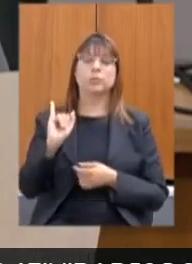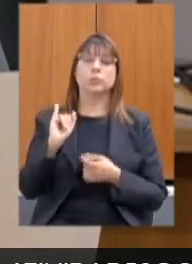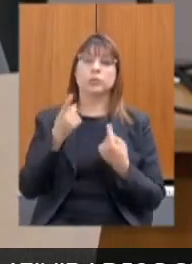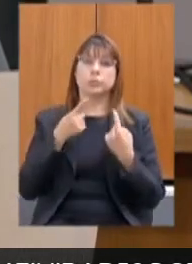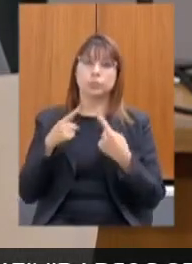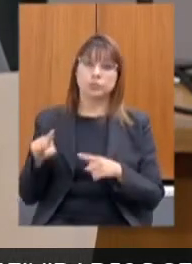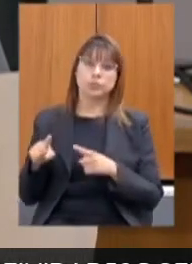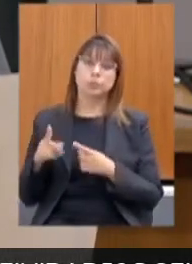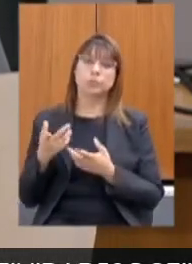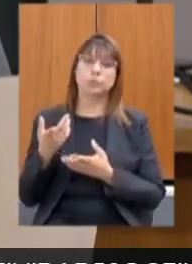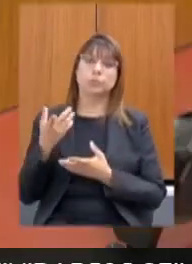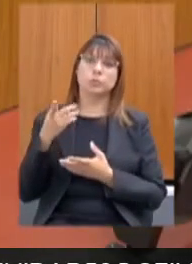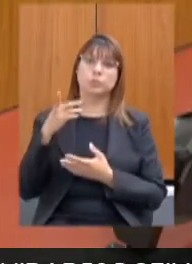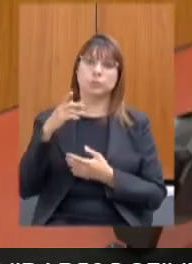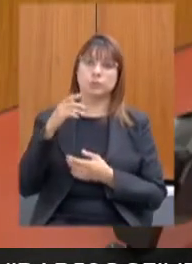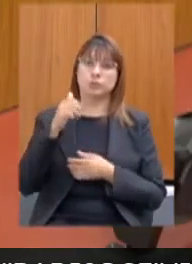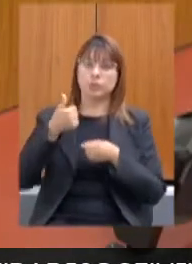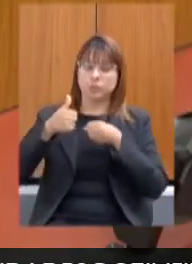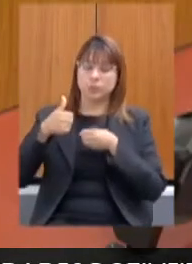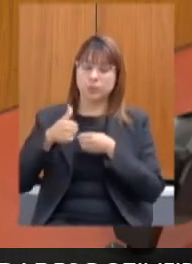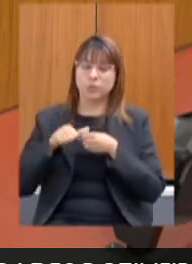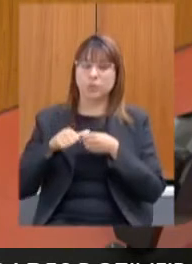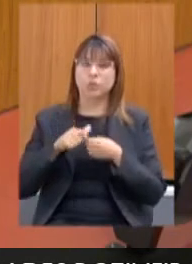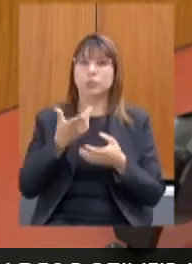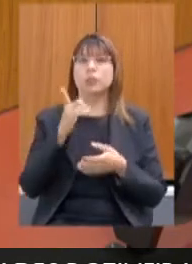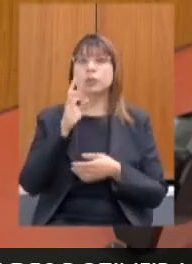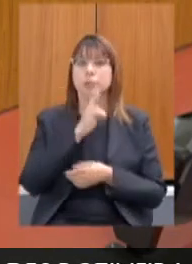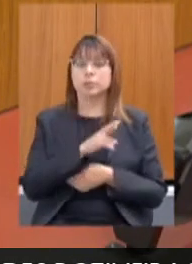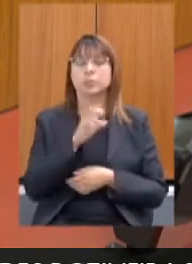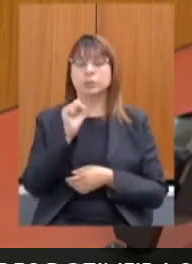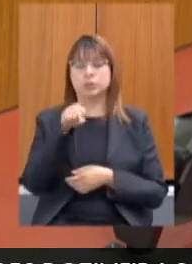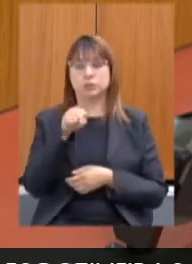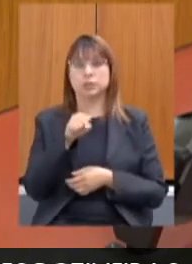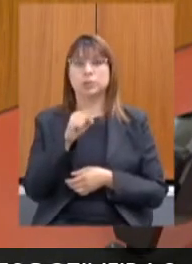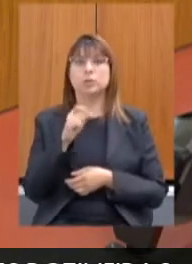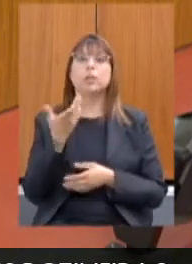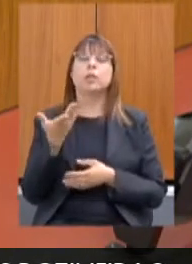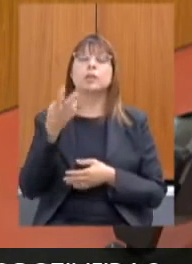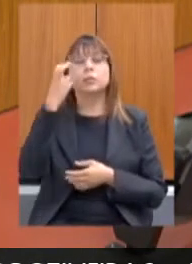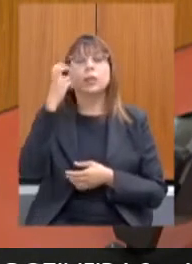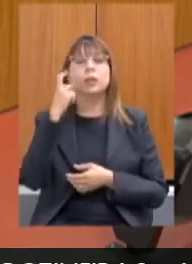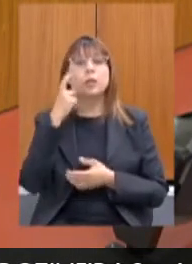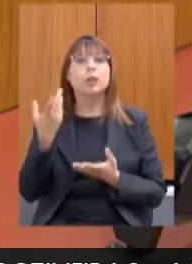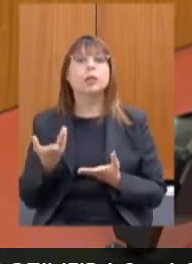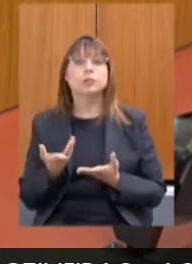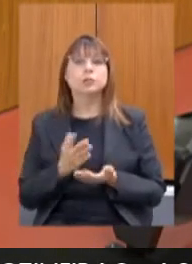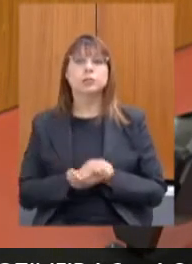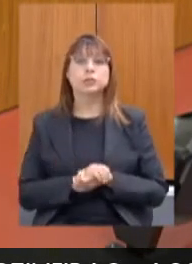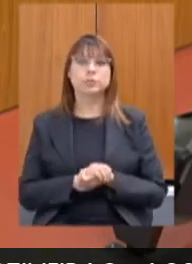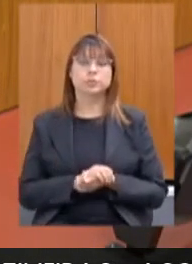deputada Laura Serrano voto sim obrigada deputada como vota o deputado Zé Guilherme